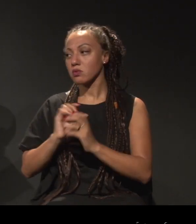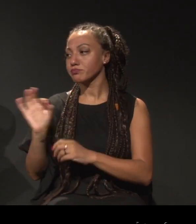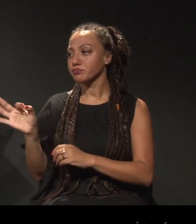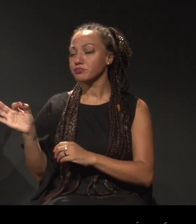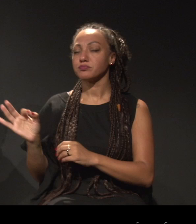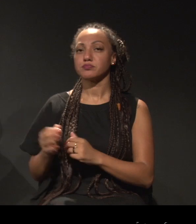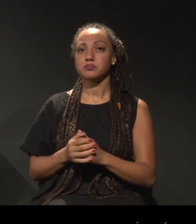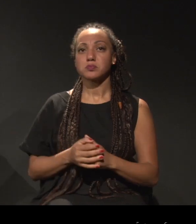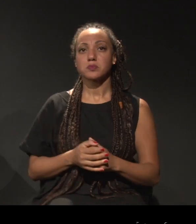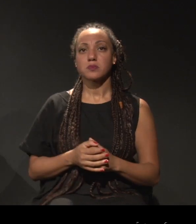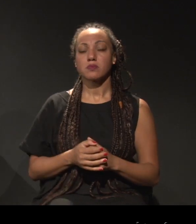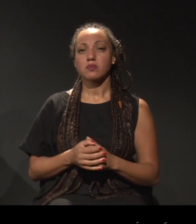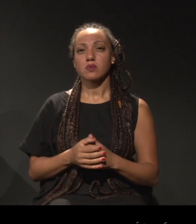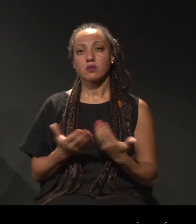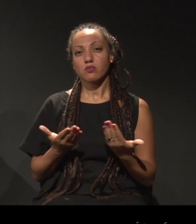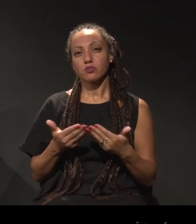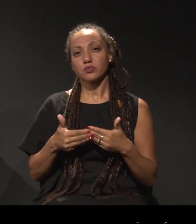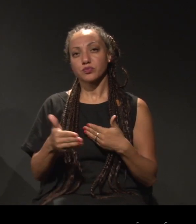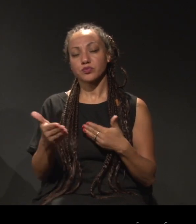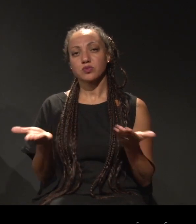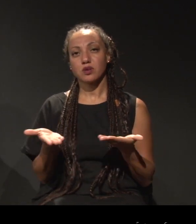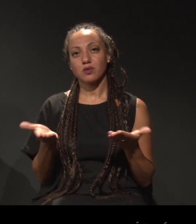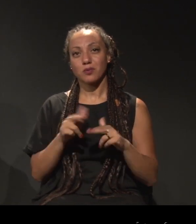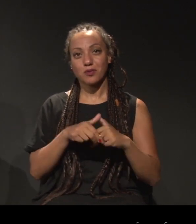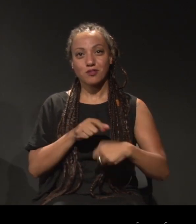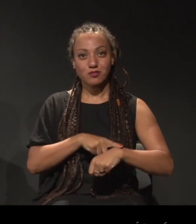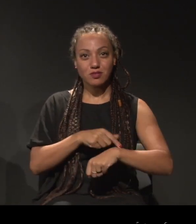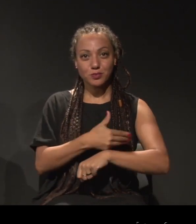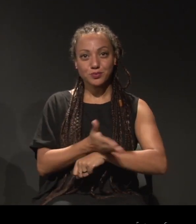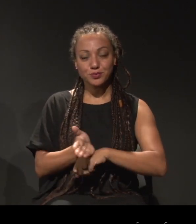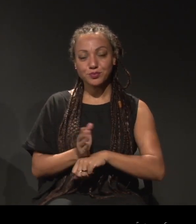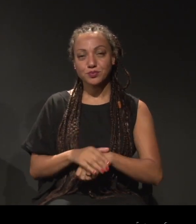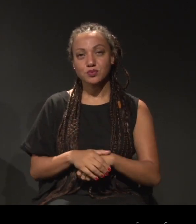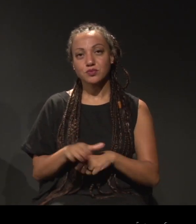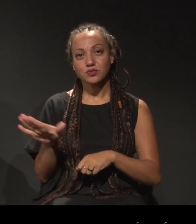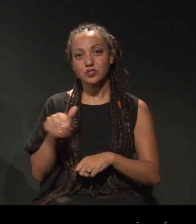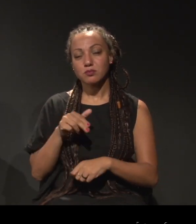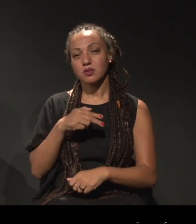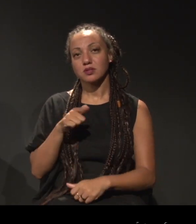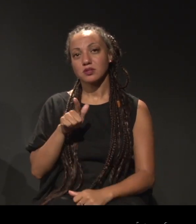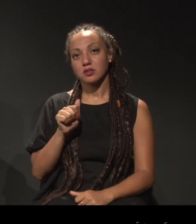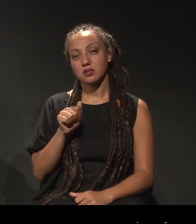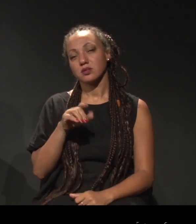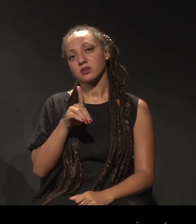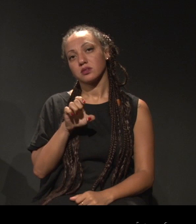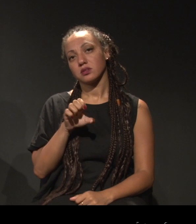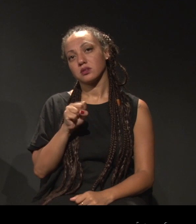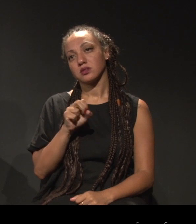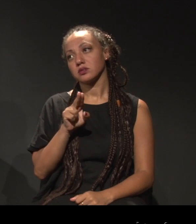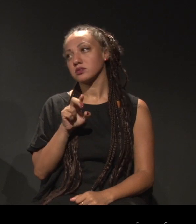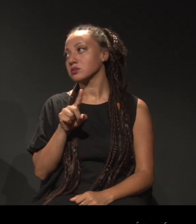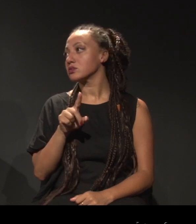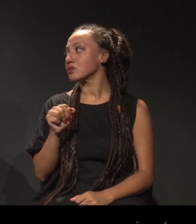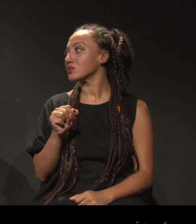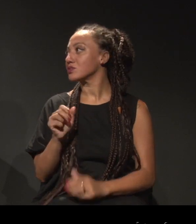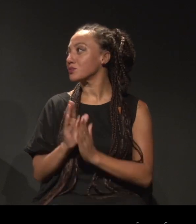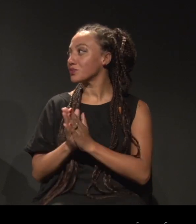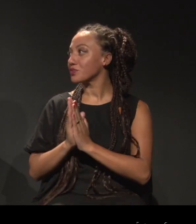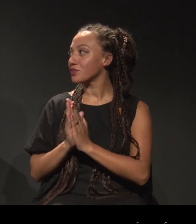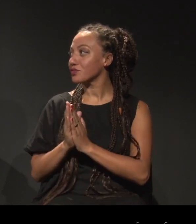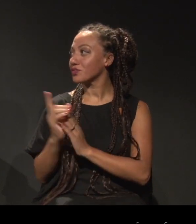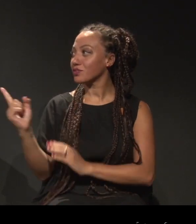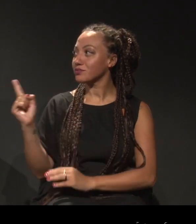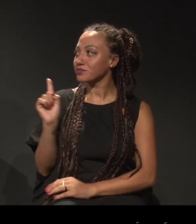Eu vou só, para a gente dar prosseguimento por causa do tempo, chamar a Negra de Souza. Por favor, Negra. A Negra vai falar um pouco